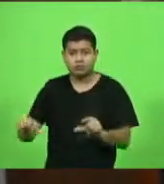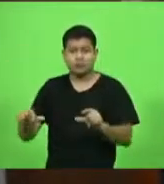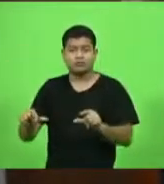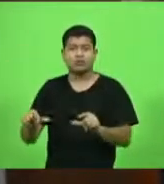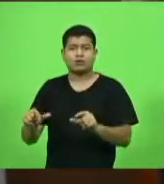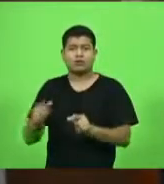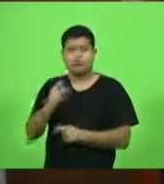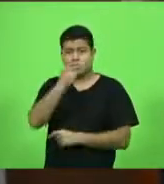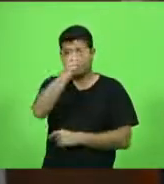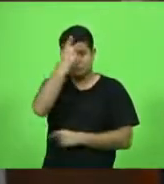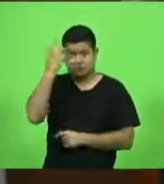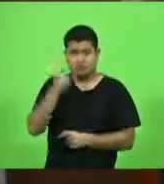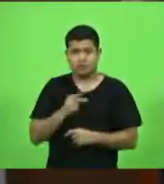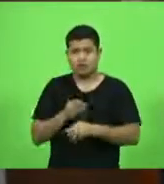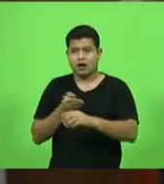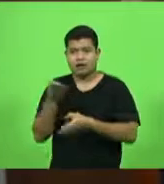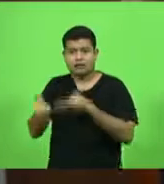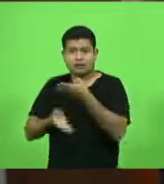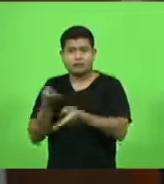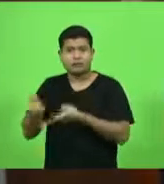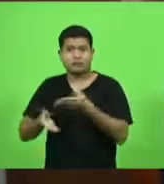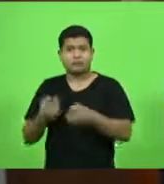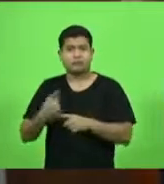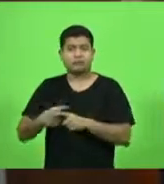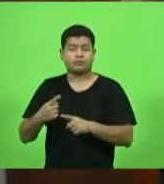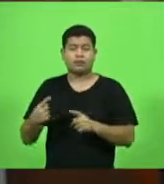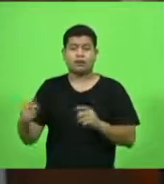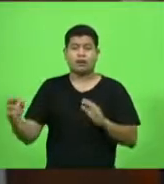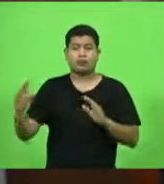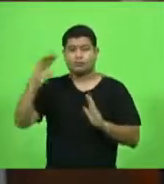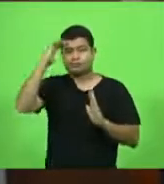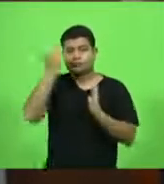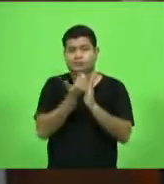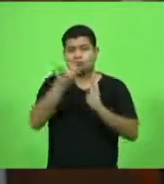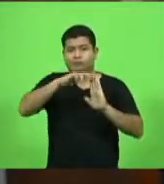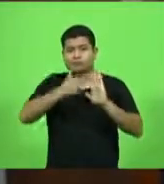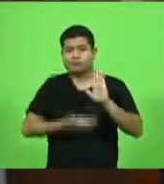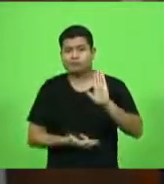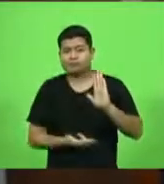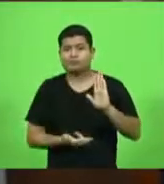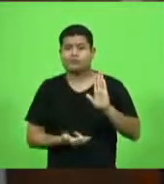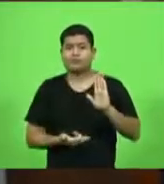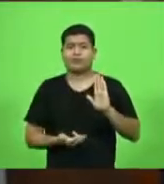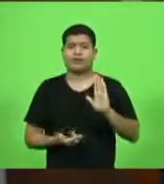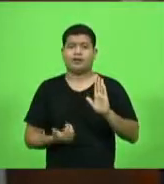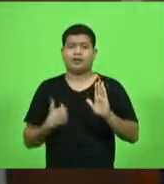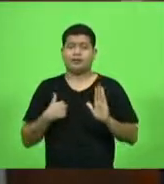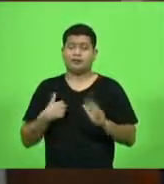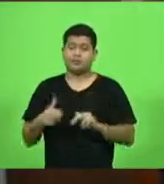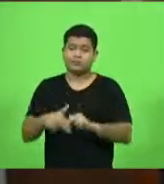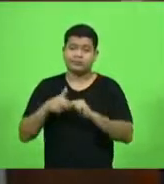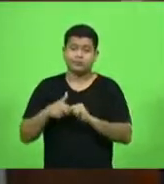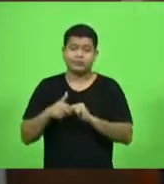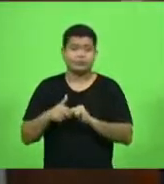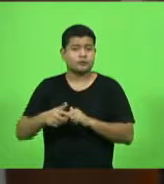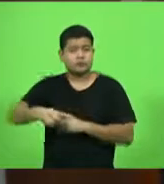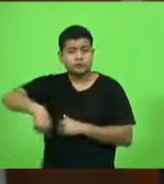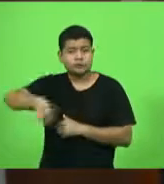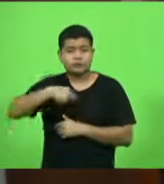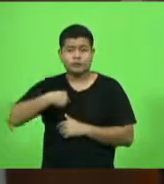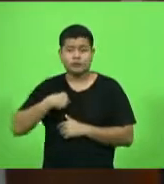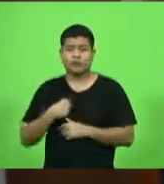atendidas por parte dos protocolos existentes, portanto, é uma situação que nós não podemos ficar